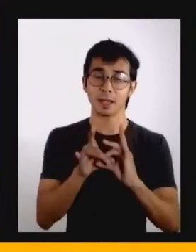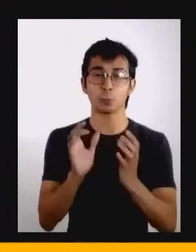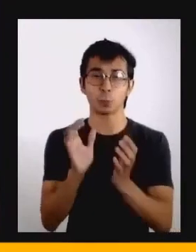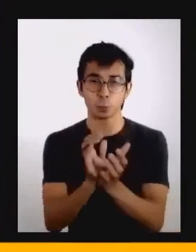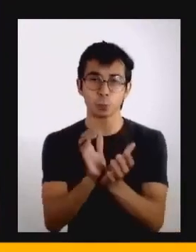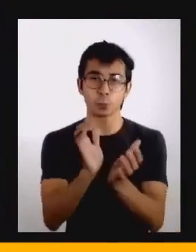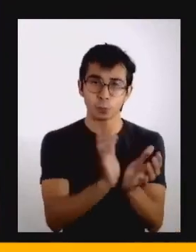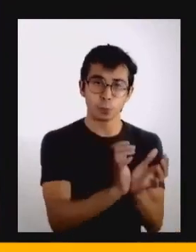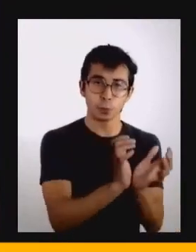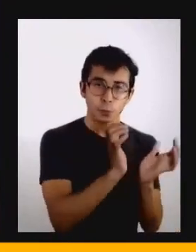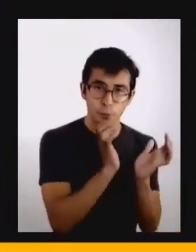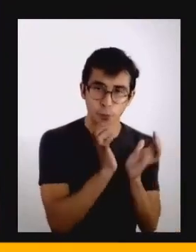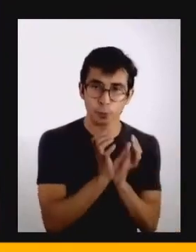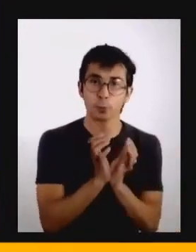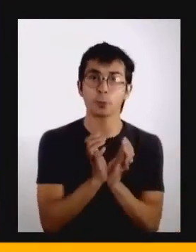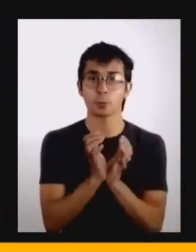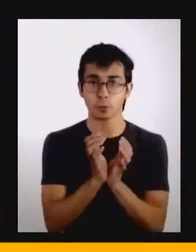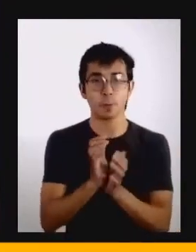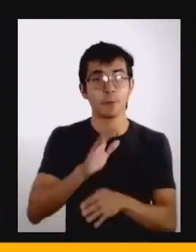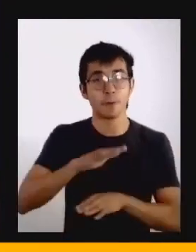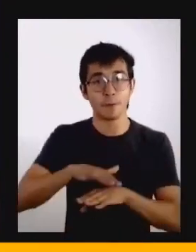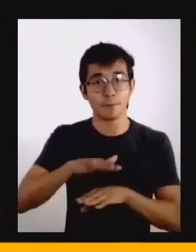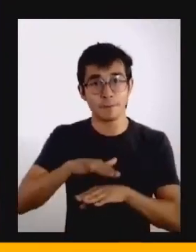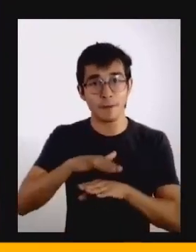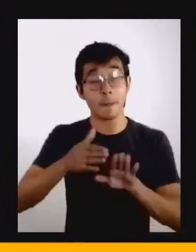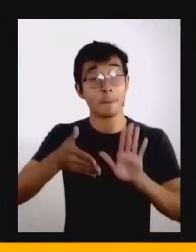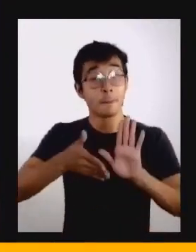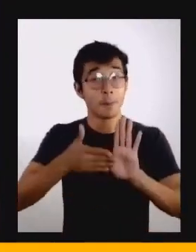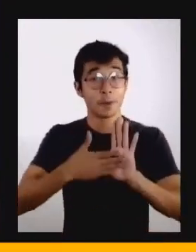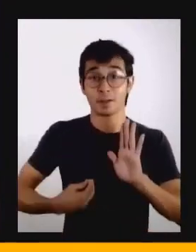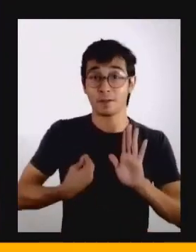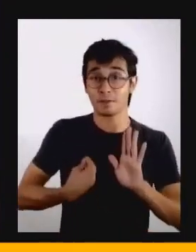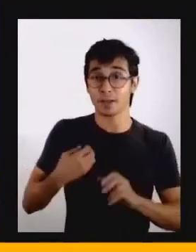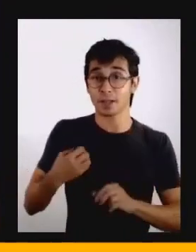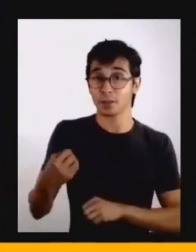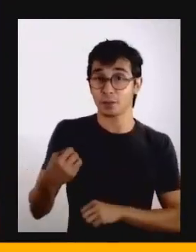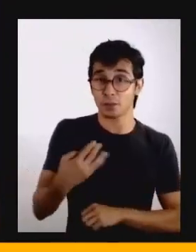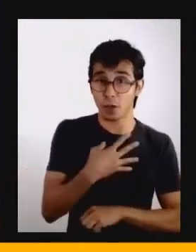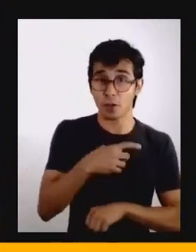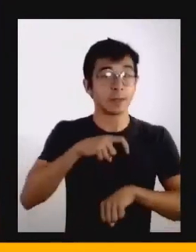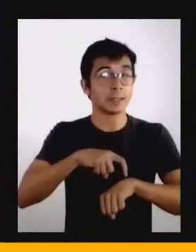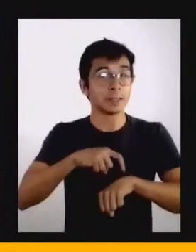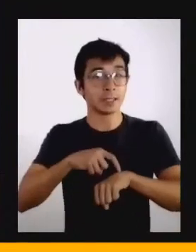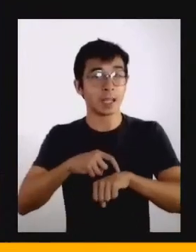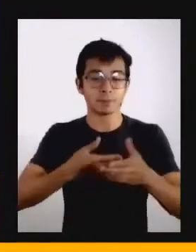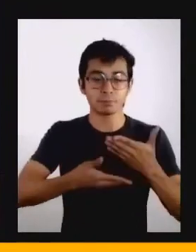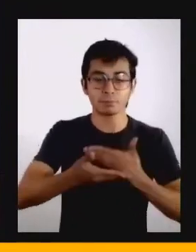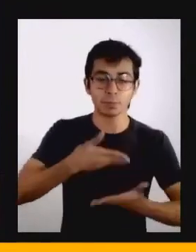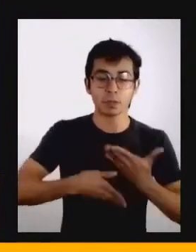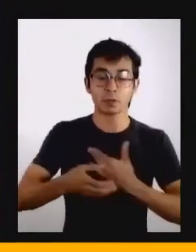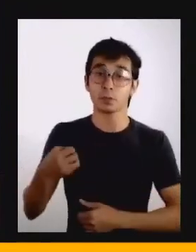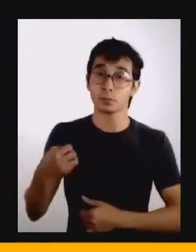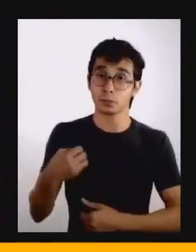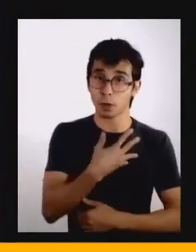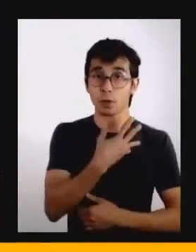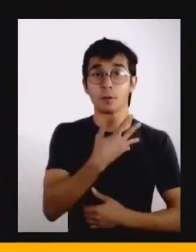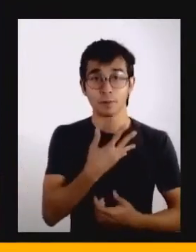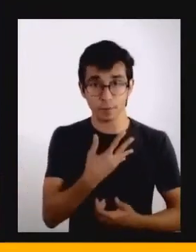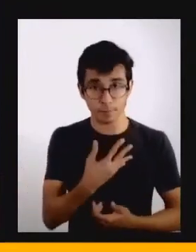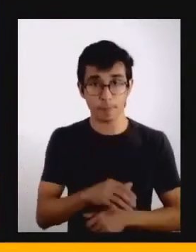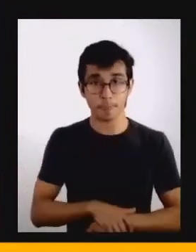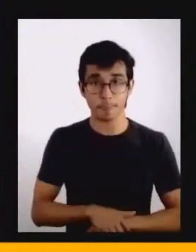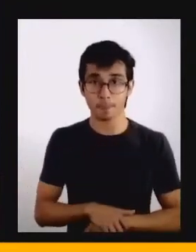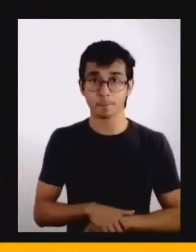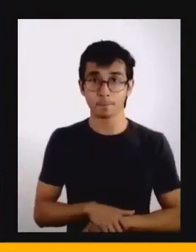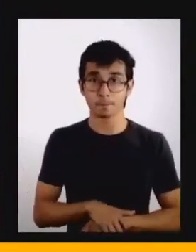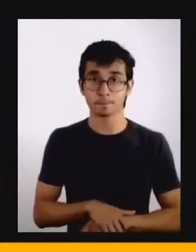vivendo essas novas realidades, vivendo essas novas narrativas, porque somente alimentando essas novas narrativas e se conectando a elas